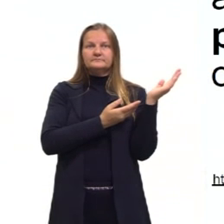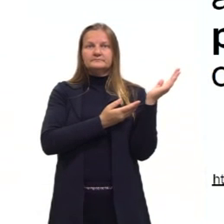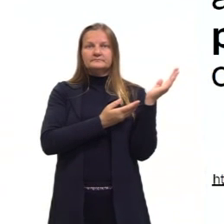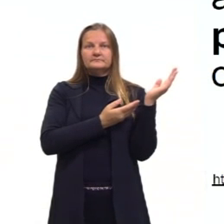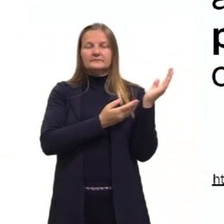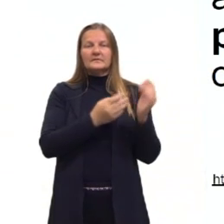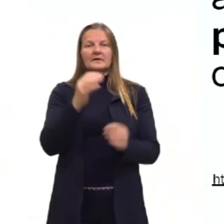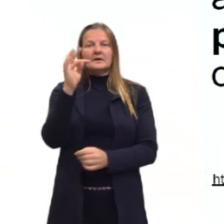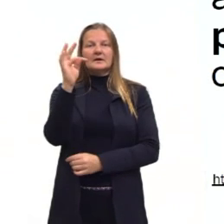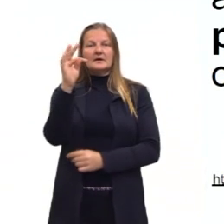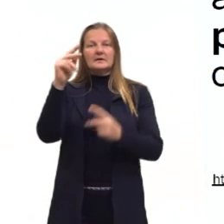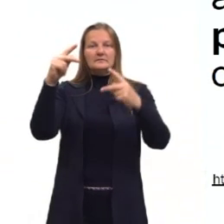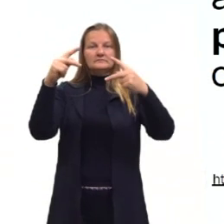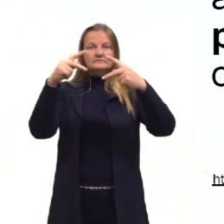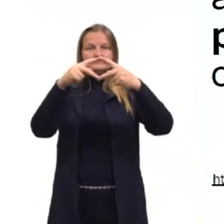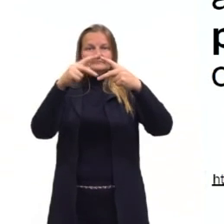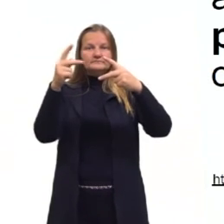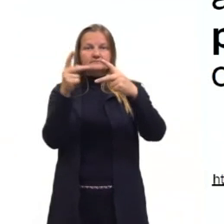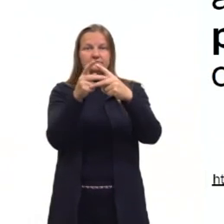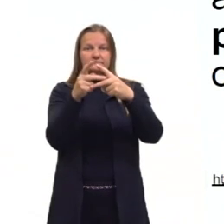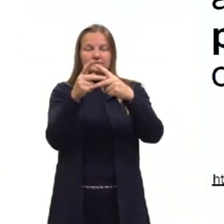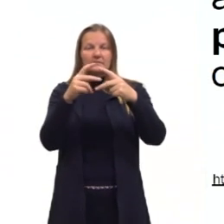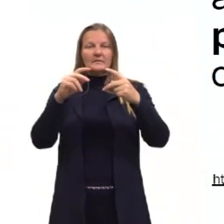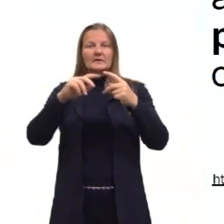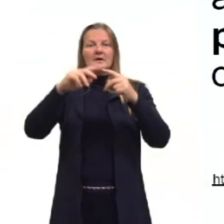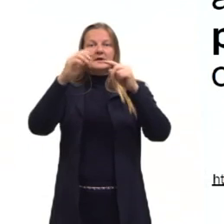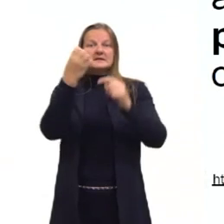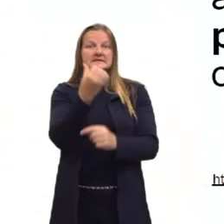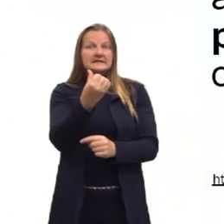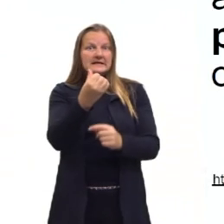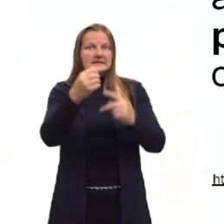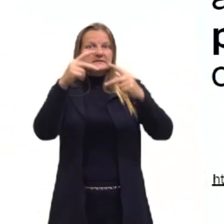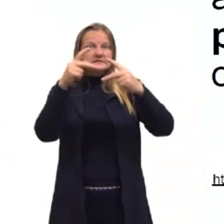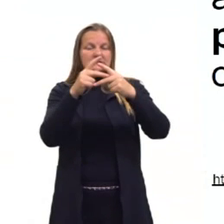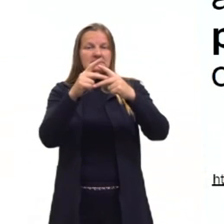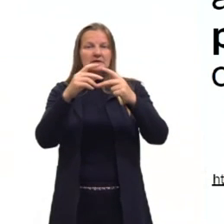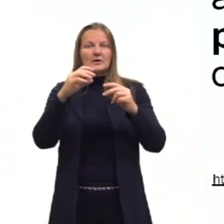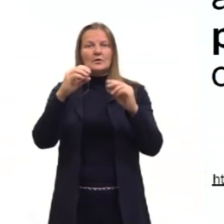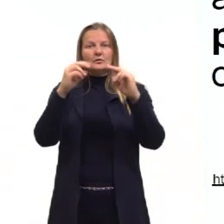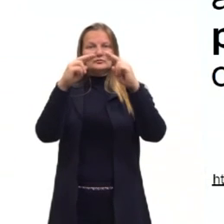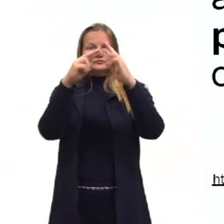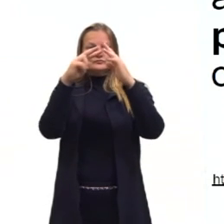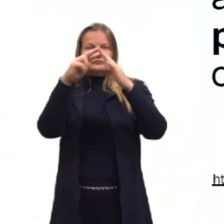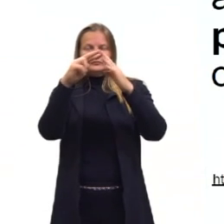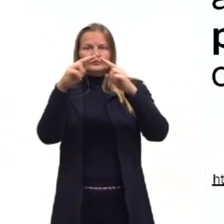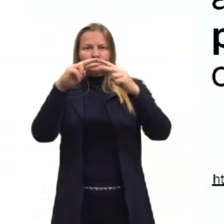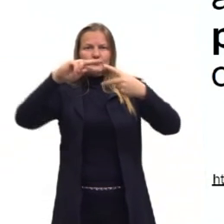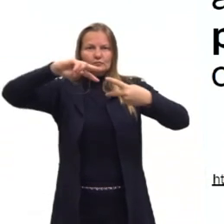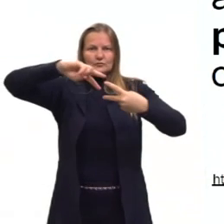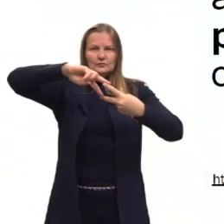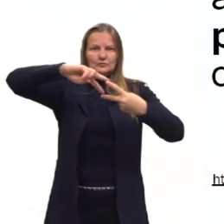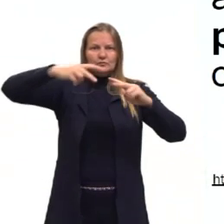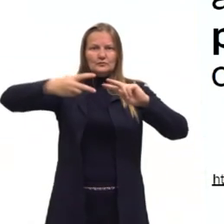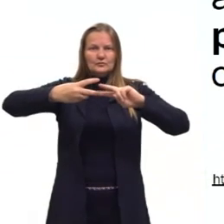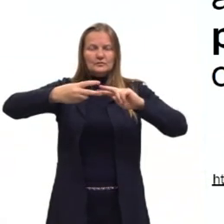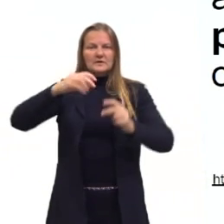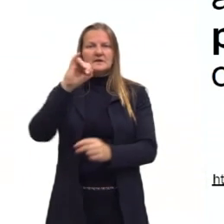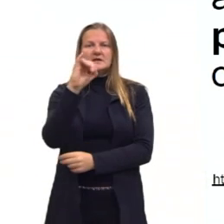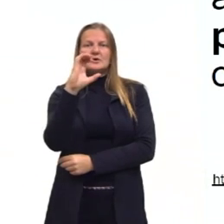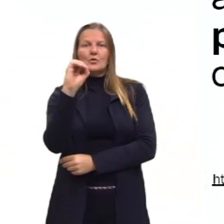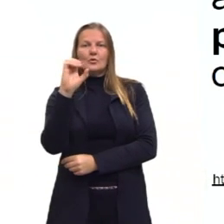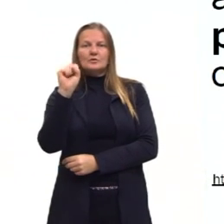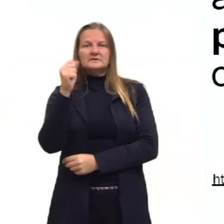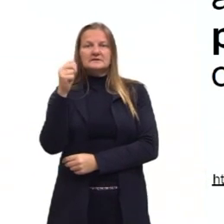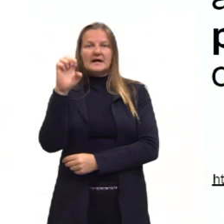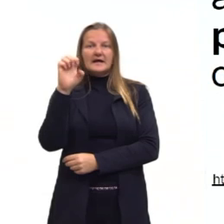tetraedro, o hexaedro, o octaedro, dodecaedro e o icosaedro. Nós vamos